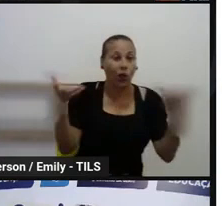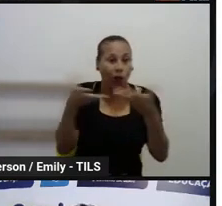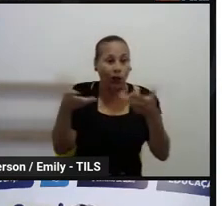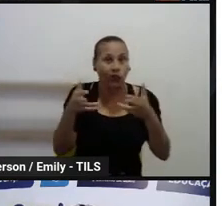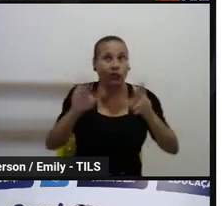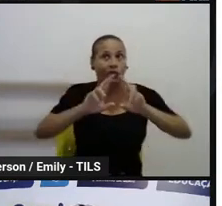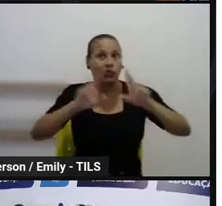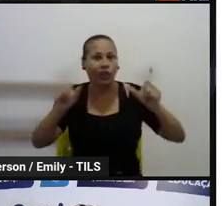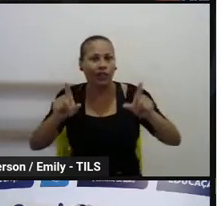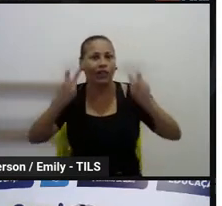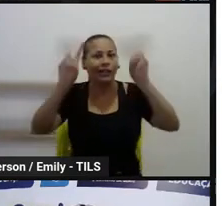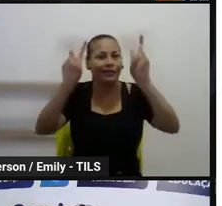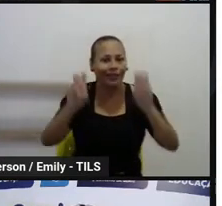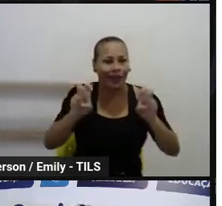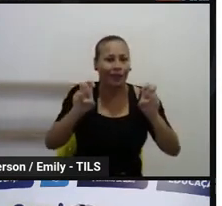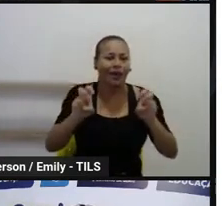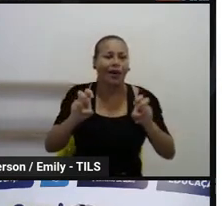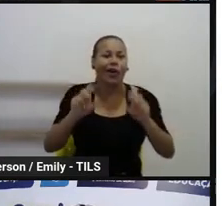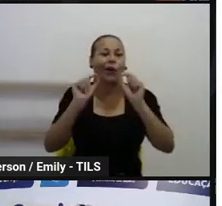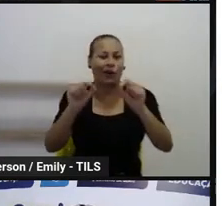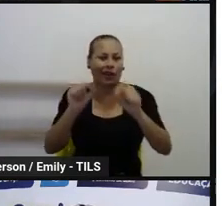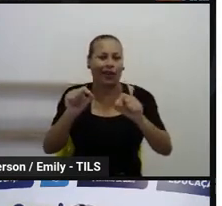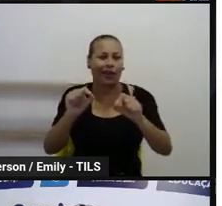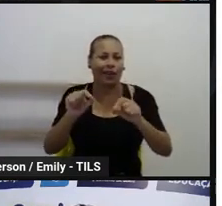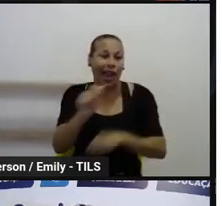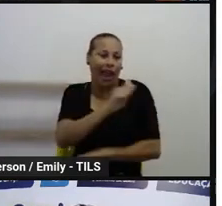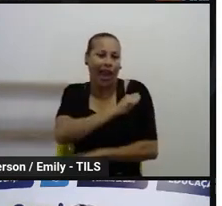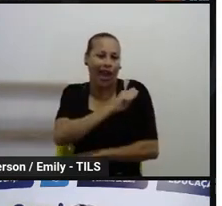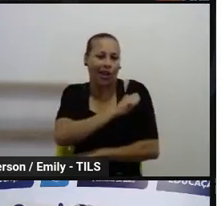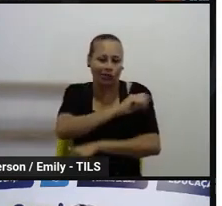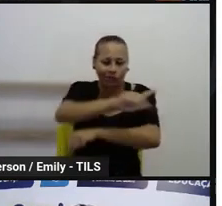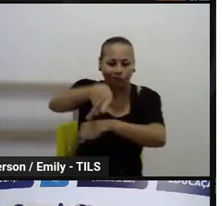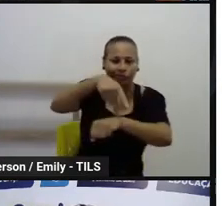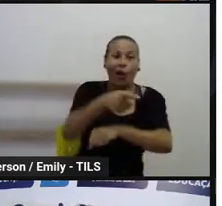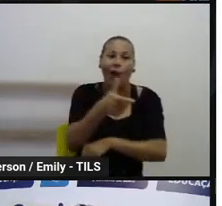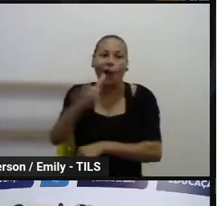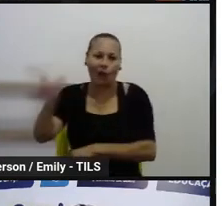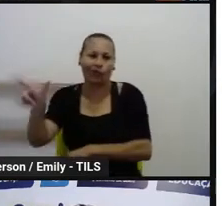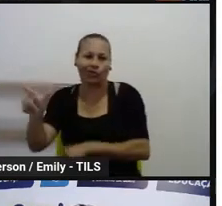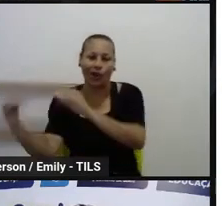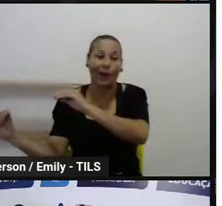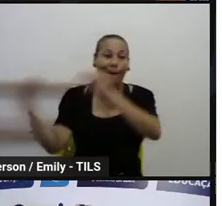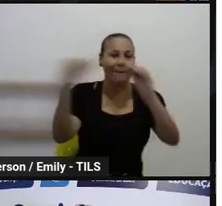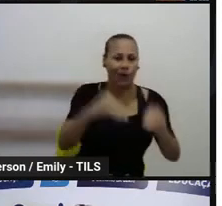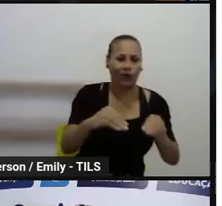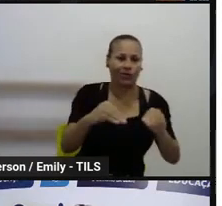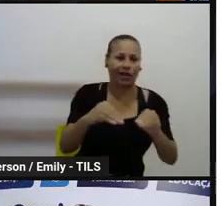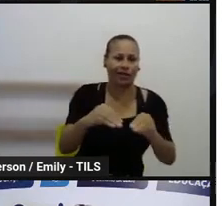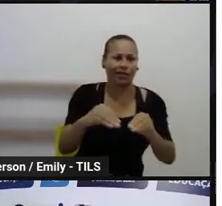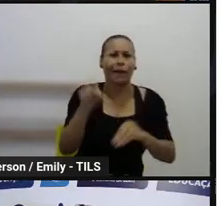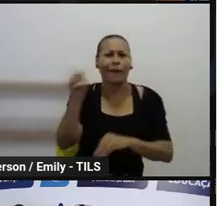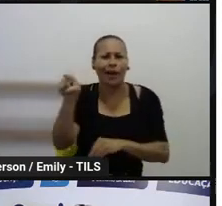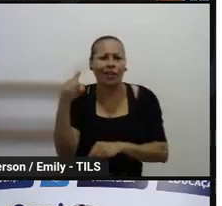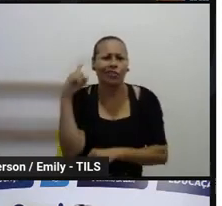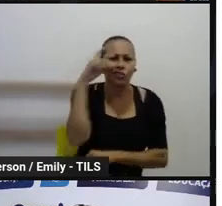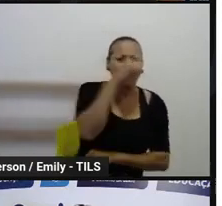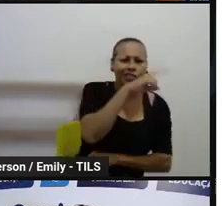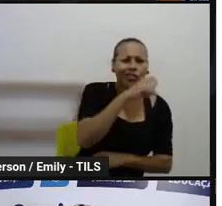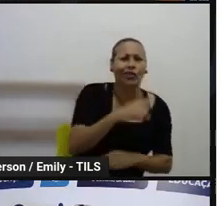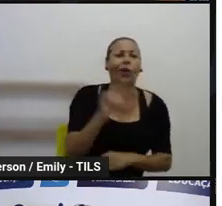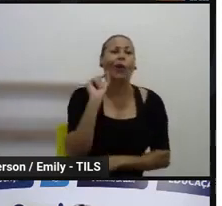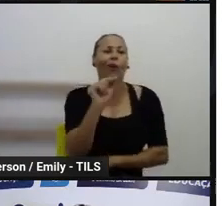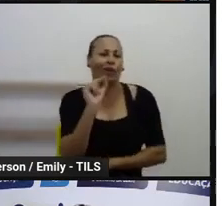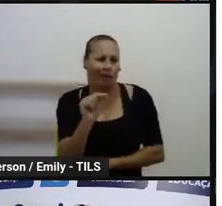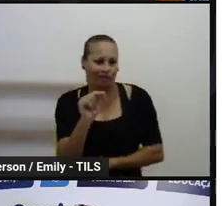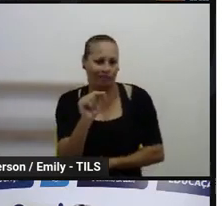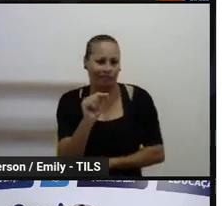pertinentes para o contexto escolar, tá, e a ideia exatamente de que a gente enquanto secretaria possa, de alguma forma, estar